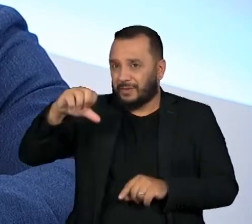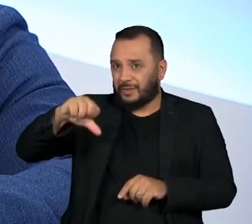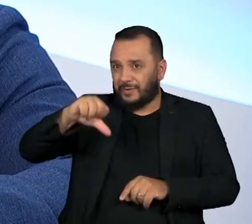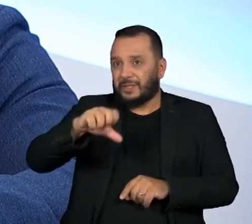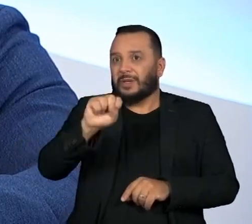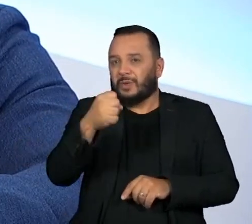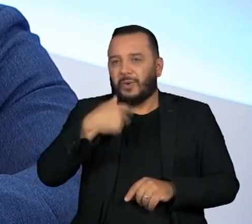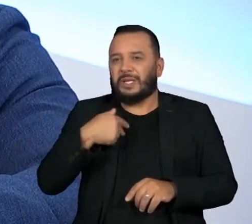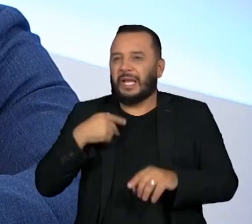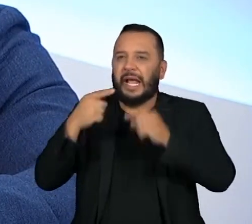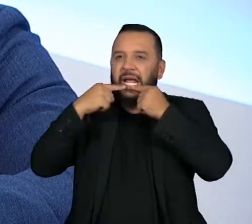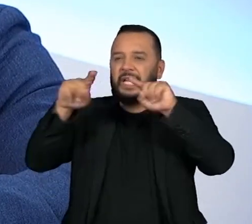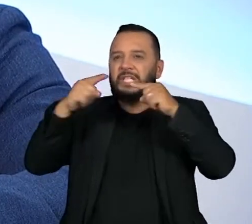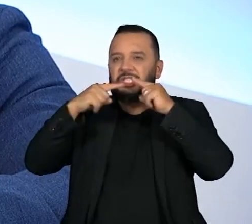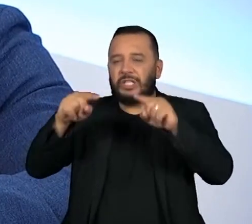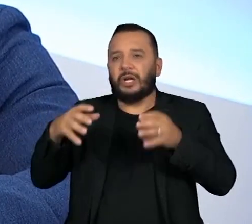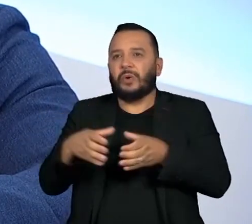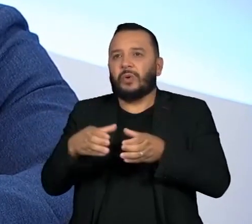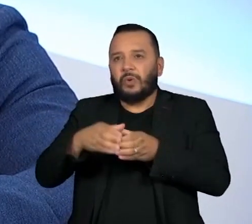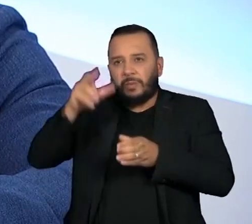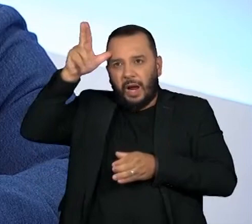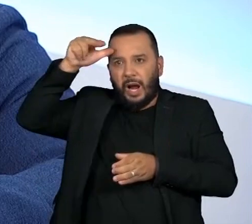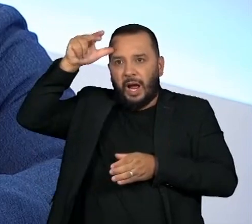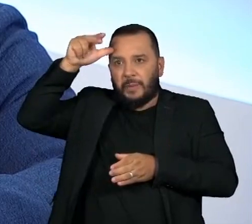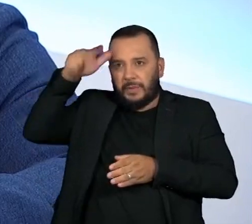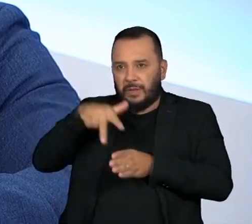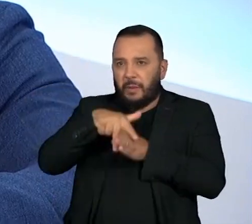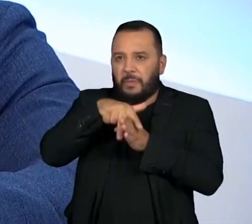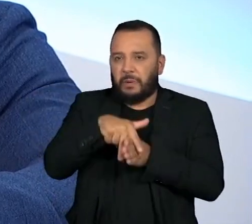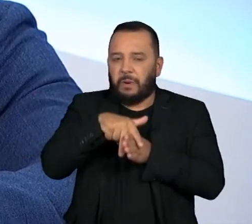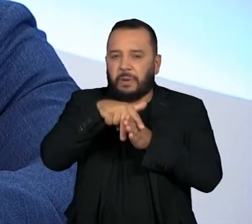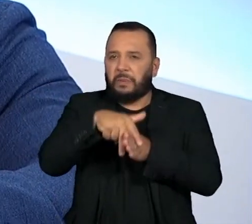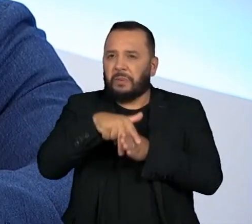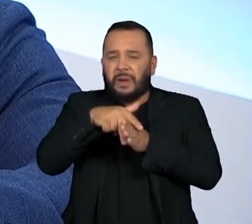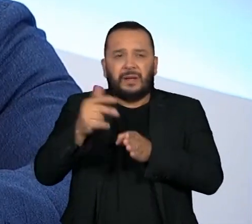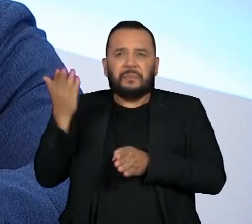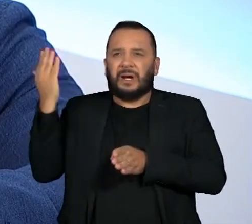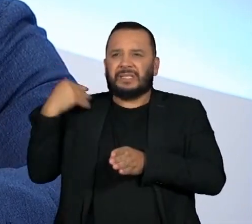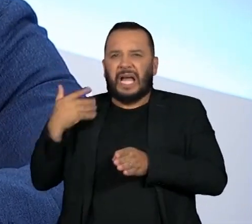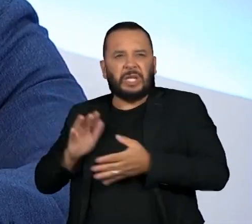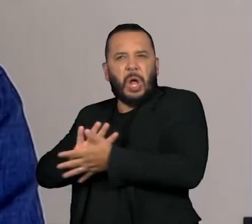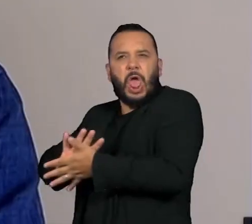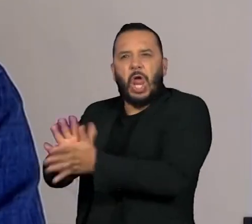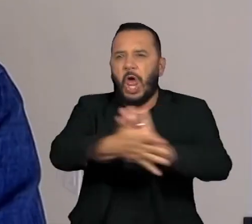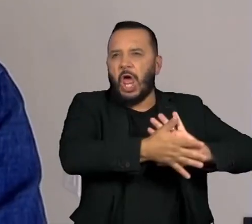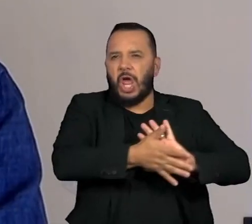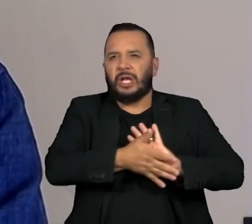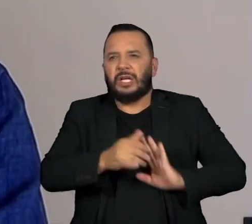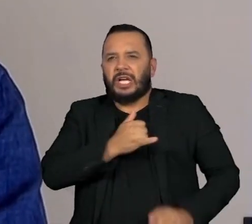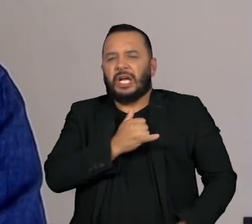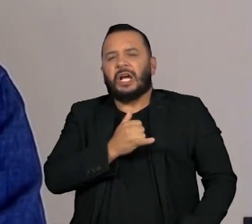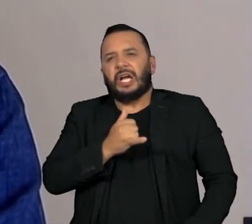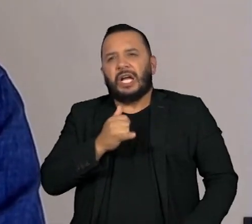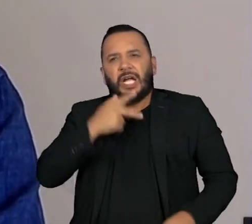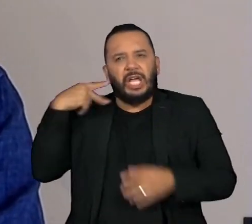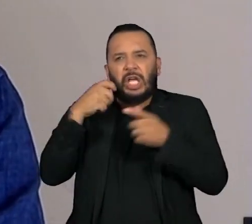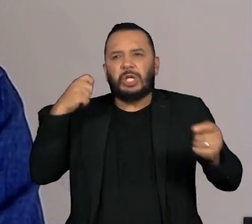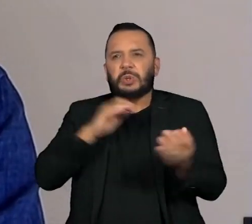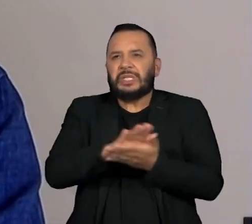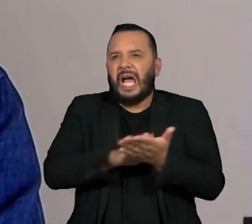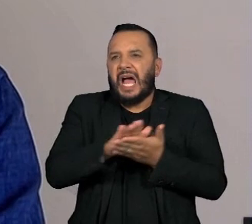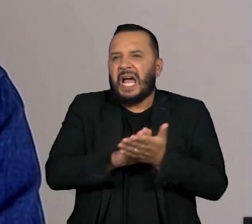brasileira por não ter sido tão competente em dizimar os povos indígenas quanto a cavalaria americana. Eu fico pensando se esse